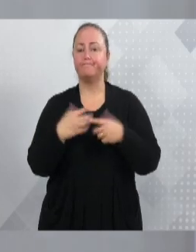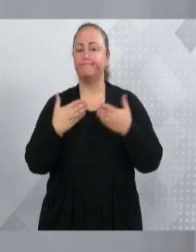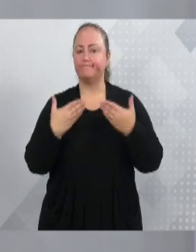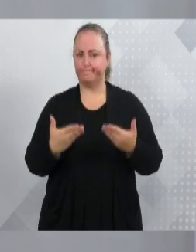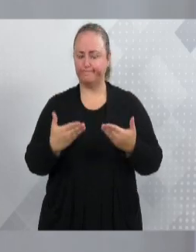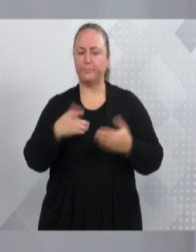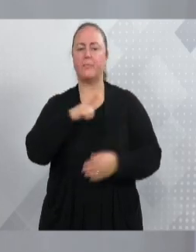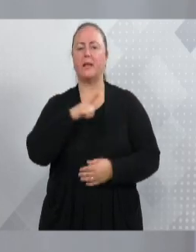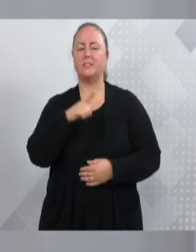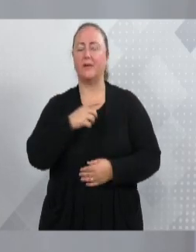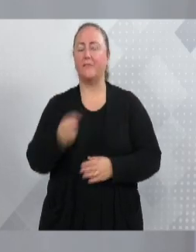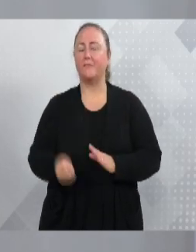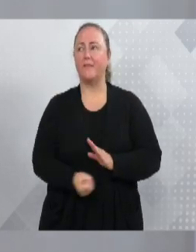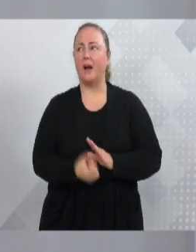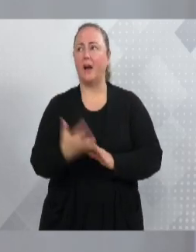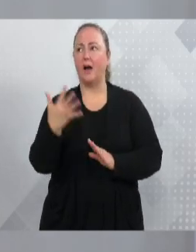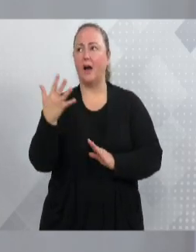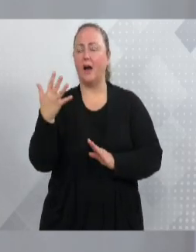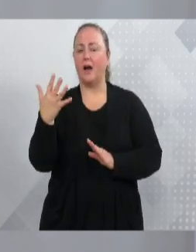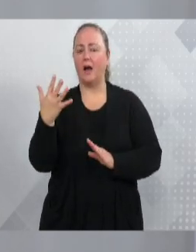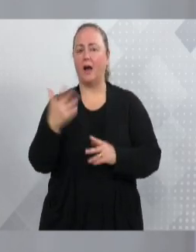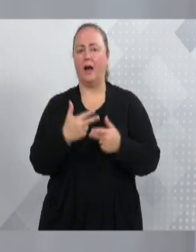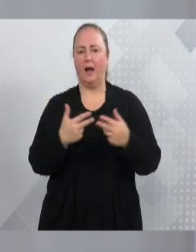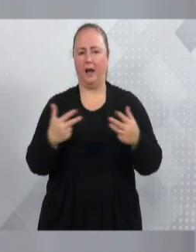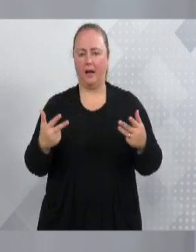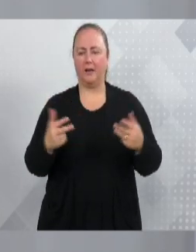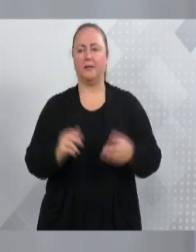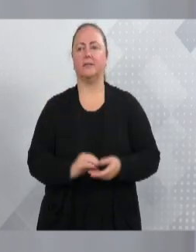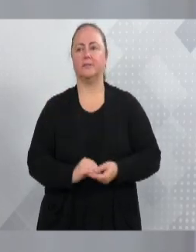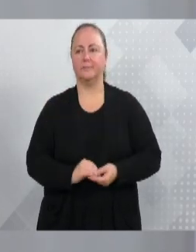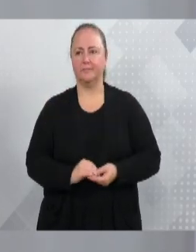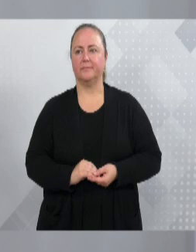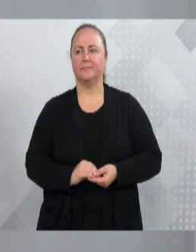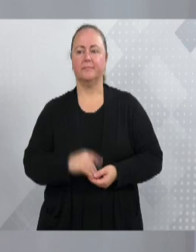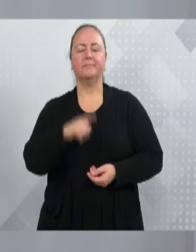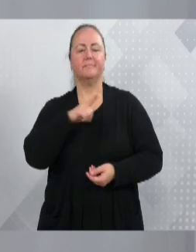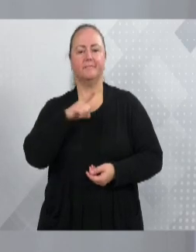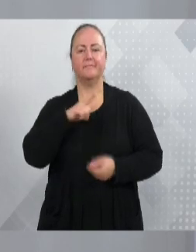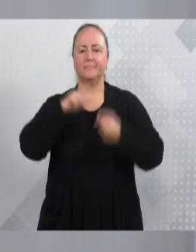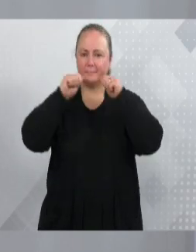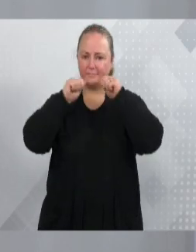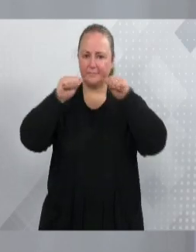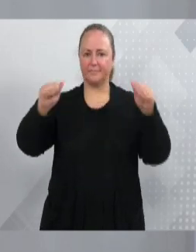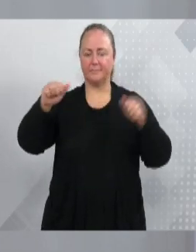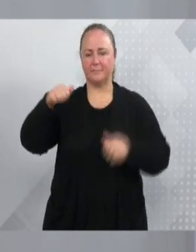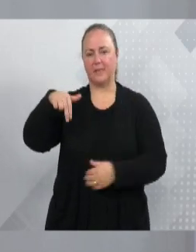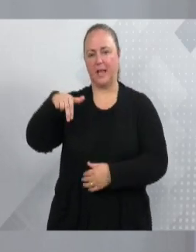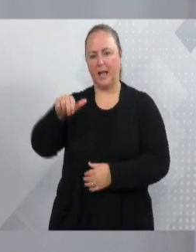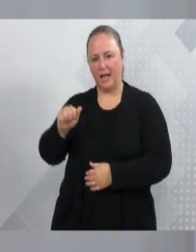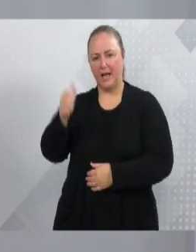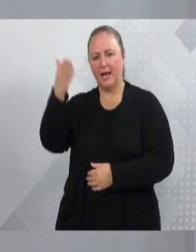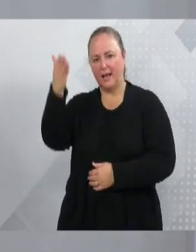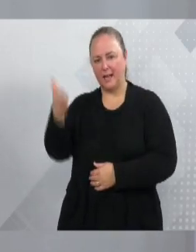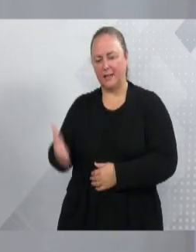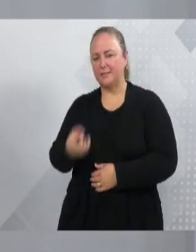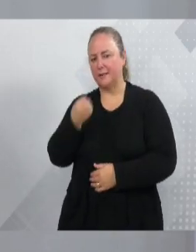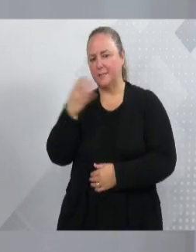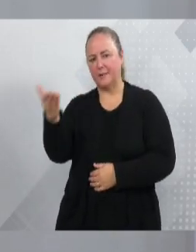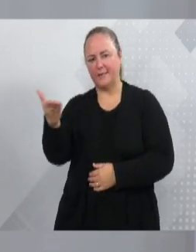muitas necessidades, cumprimento aqui a assessora da deputada Ana Campagnolo, seja sempre muito bem-vindo aqui.